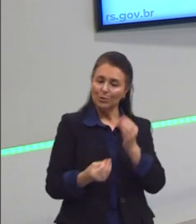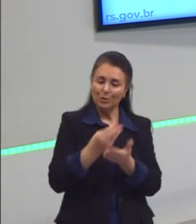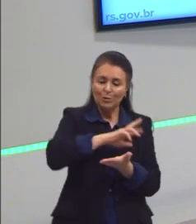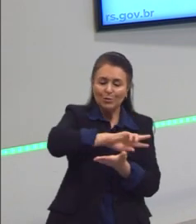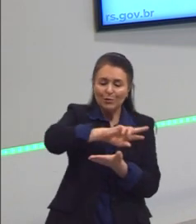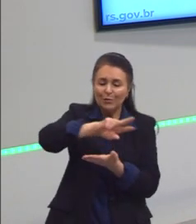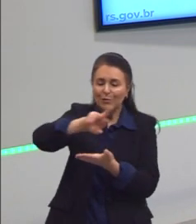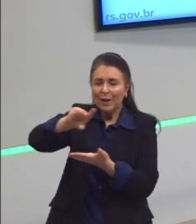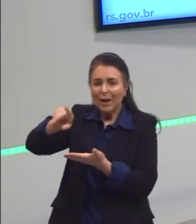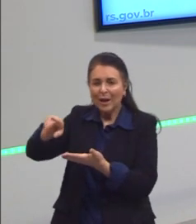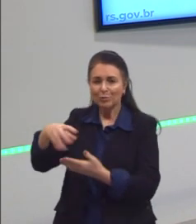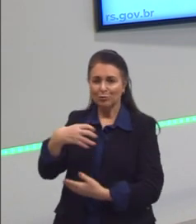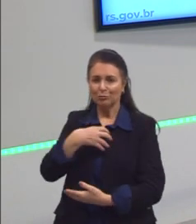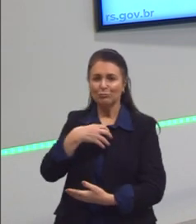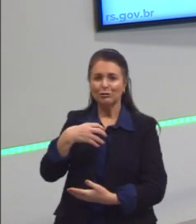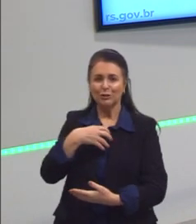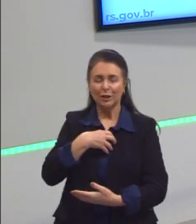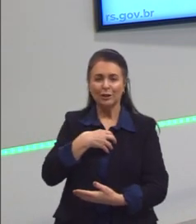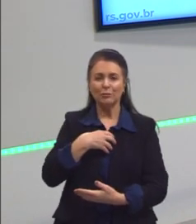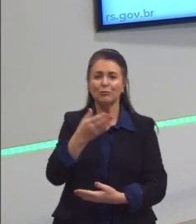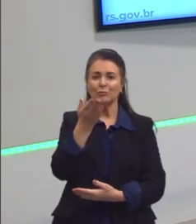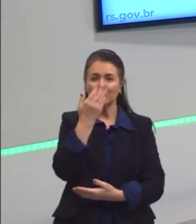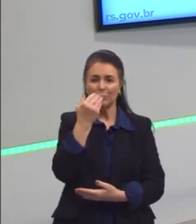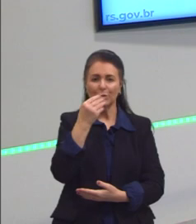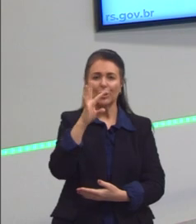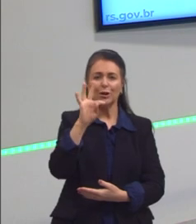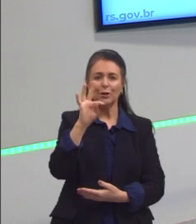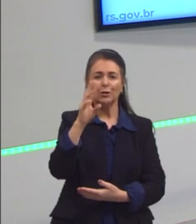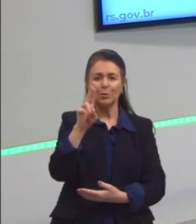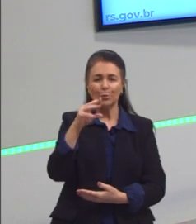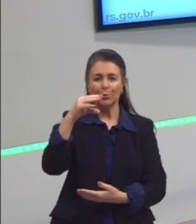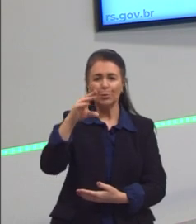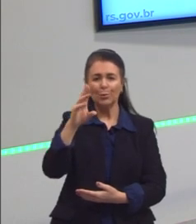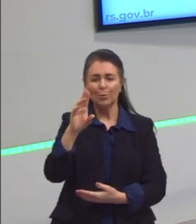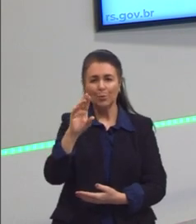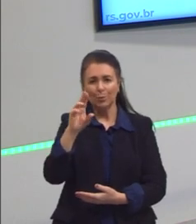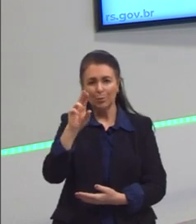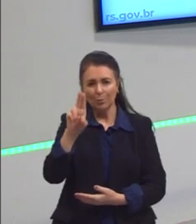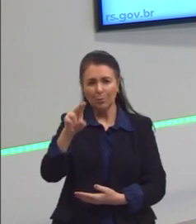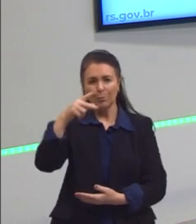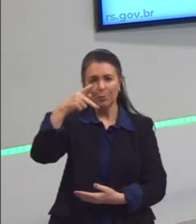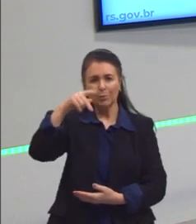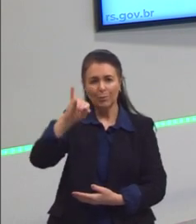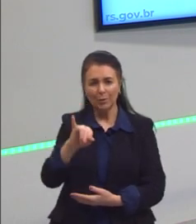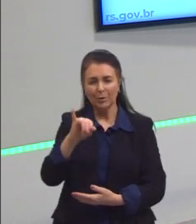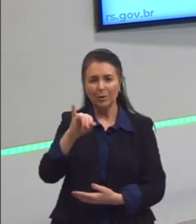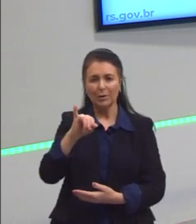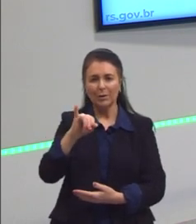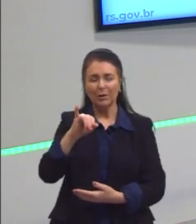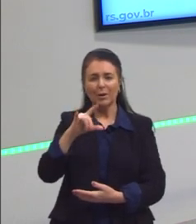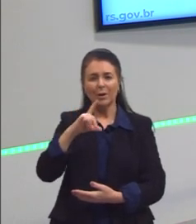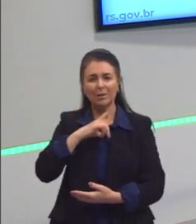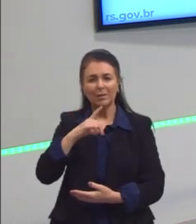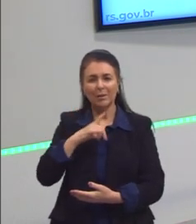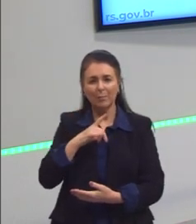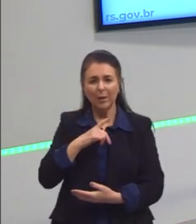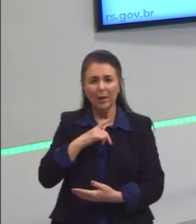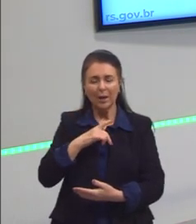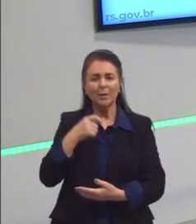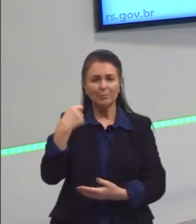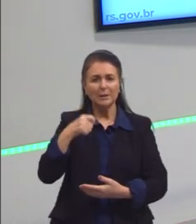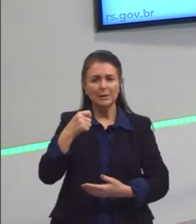mandioca. O beiju, o tucupi. Então, a gente tem também que saudar e